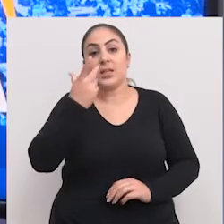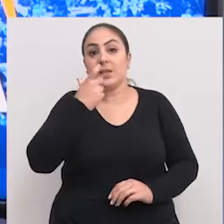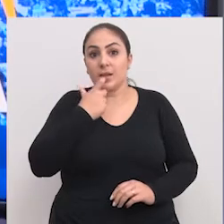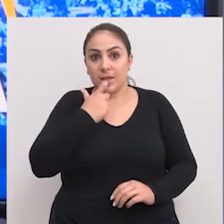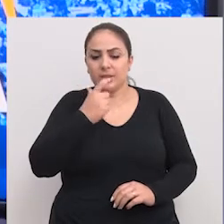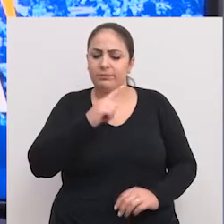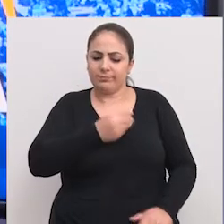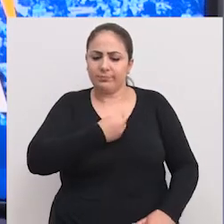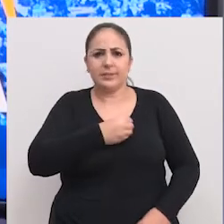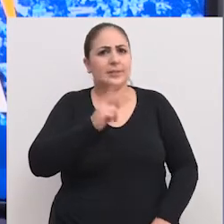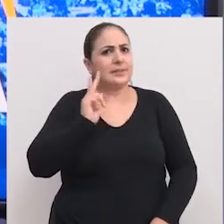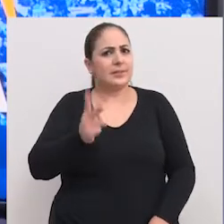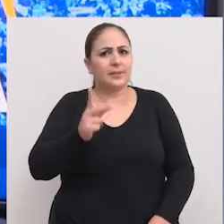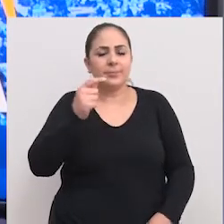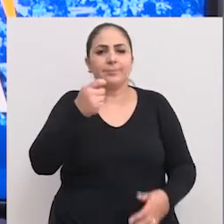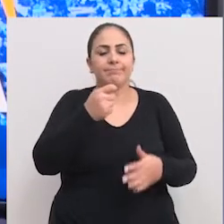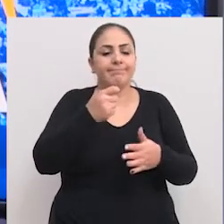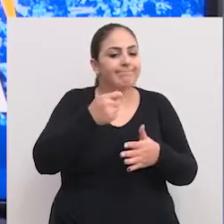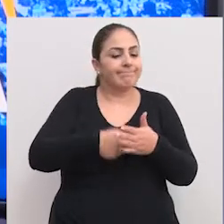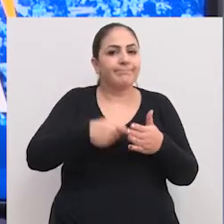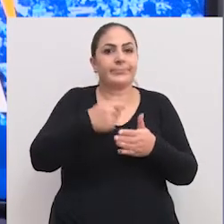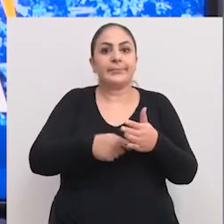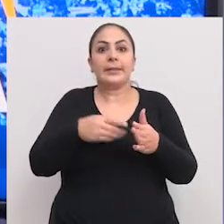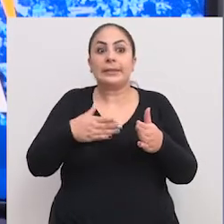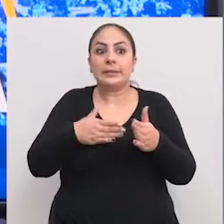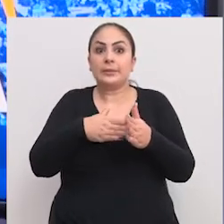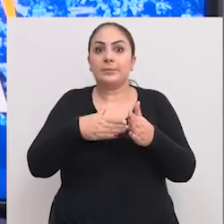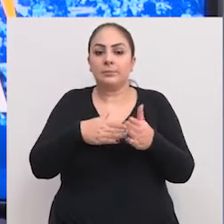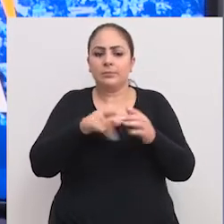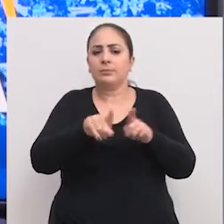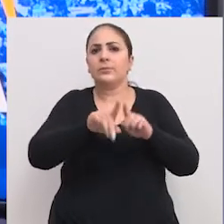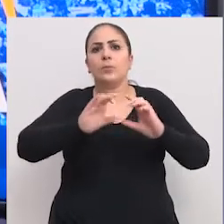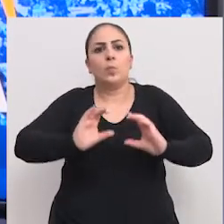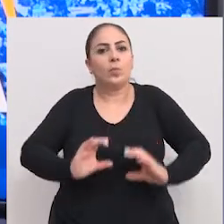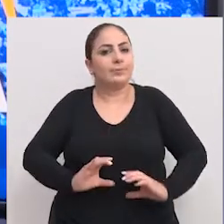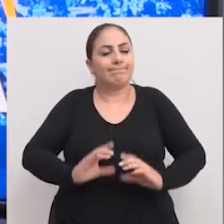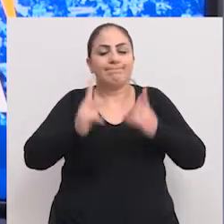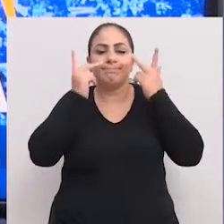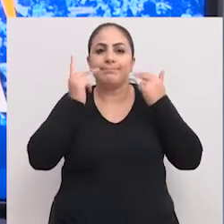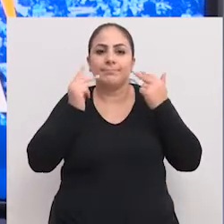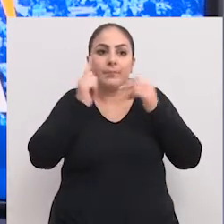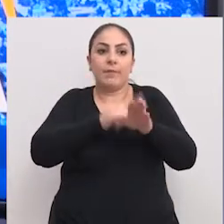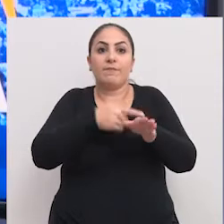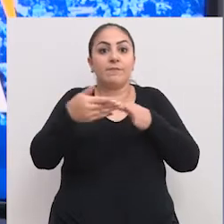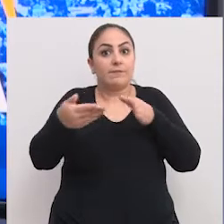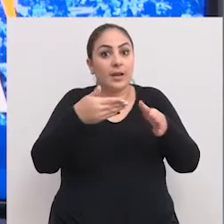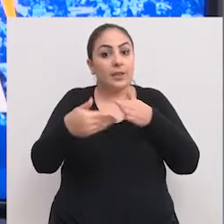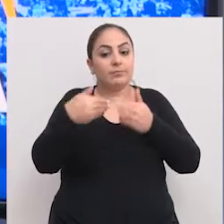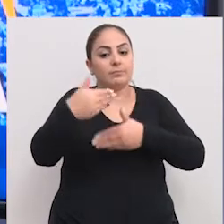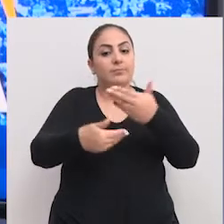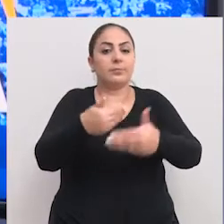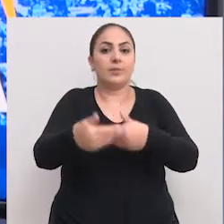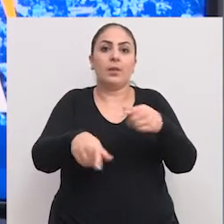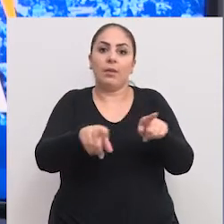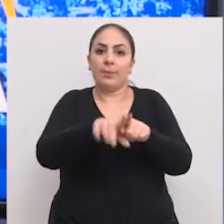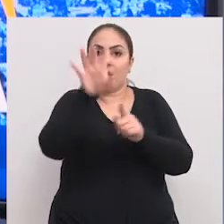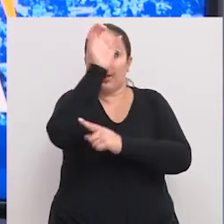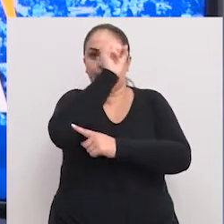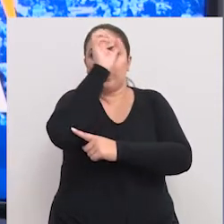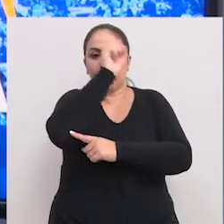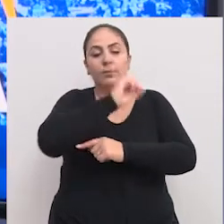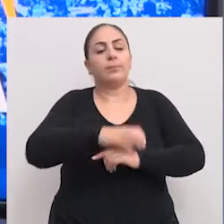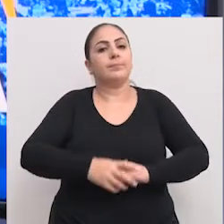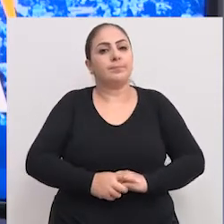Crianças estão sempre testando os limites e alguns comportamentos são comuns na fase de desenvolvimento e